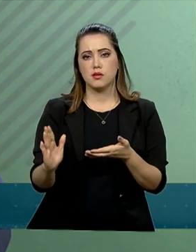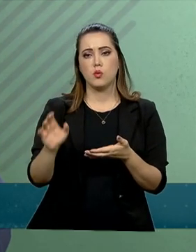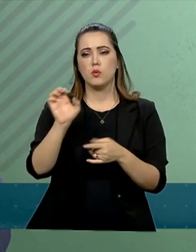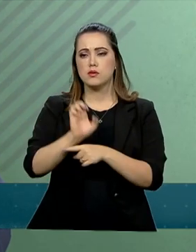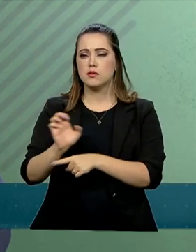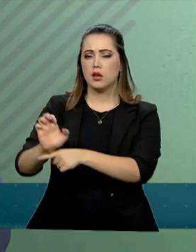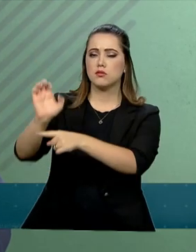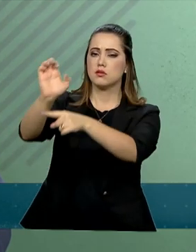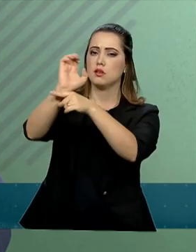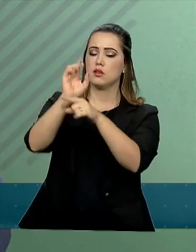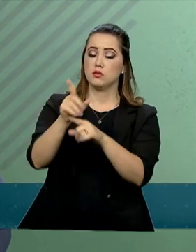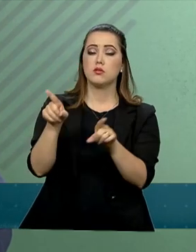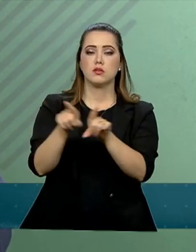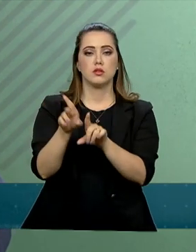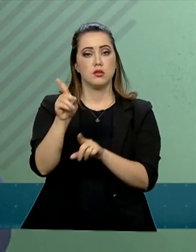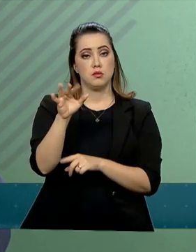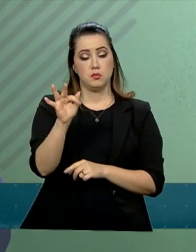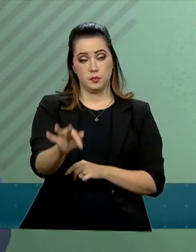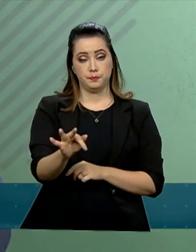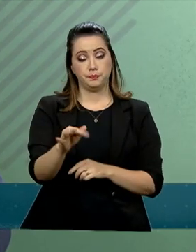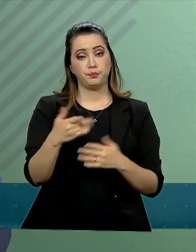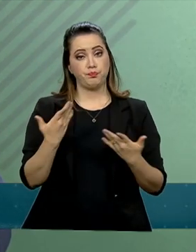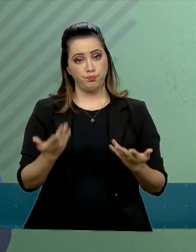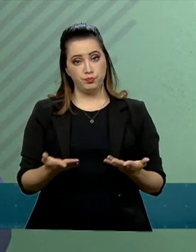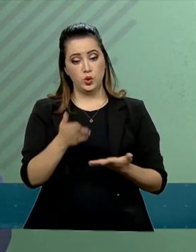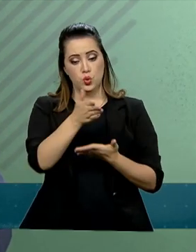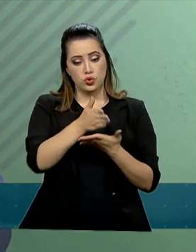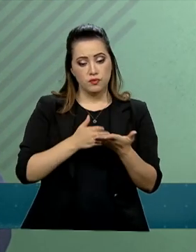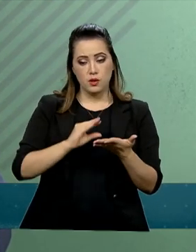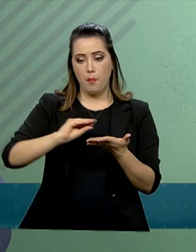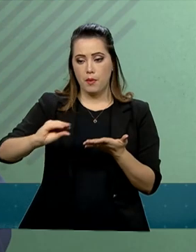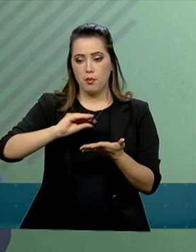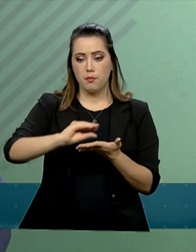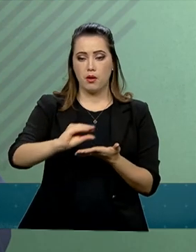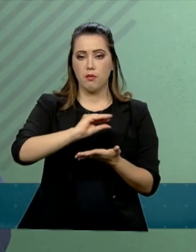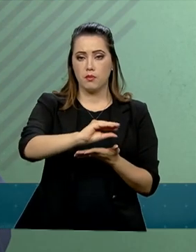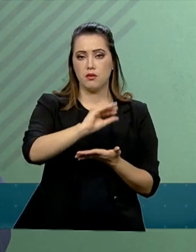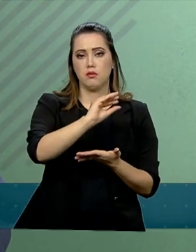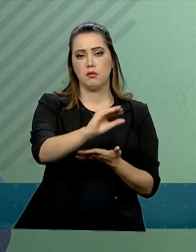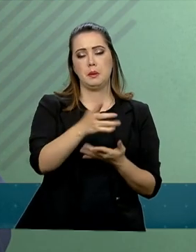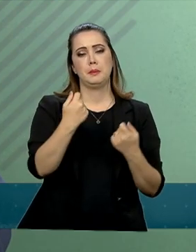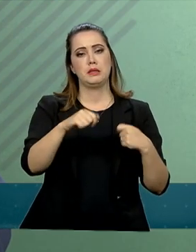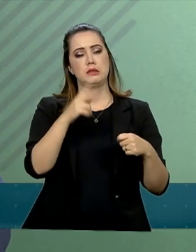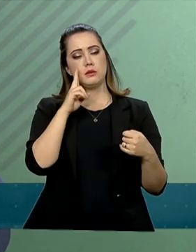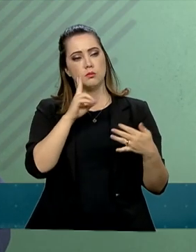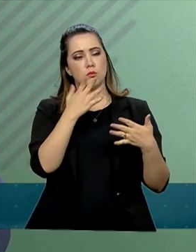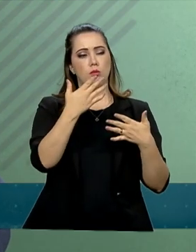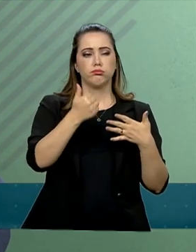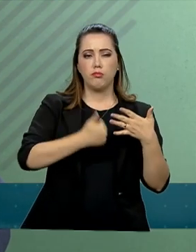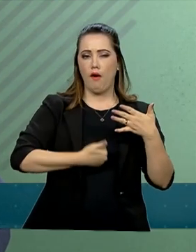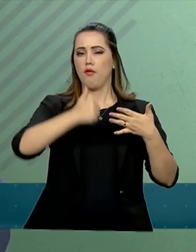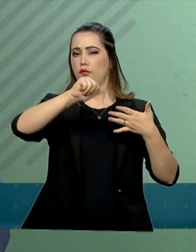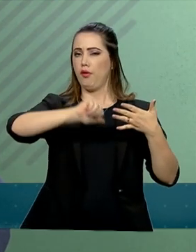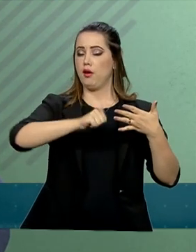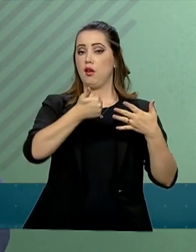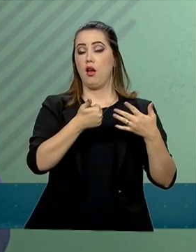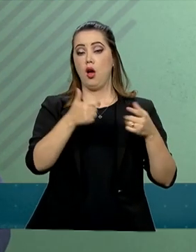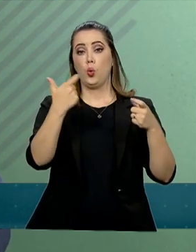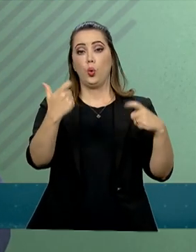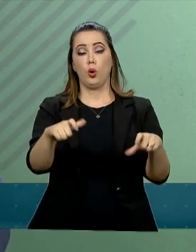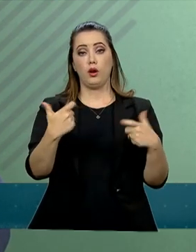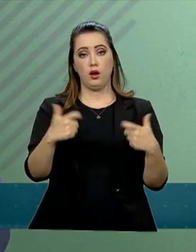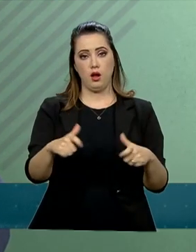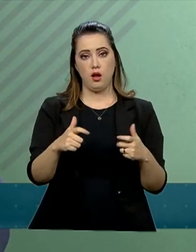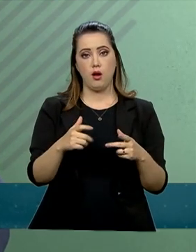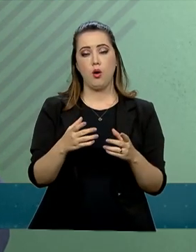Nacional de Segurança Pública, levam em conta variáveis que contemplam os aspectos geográficos,